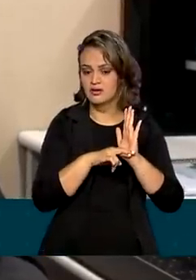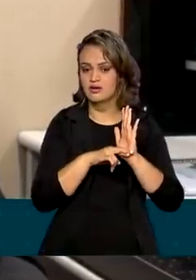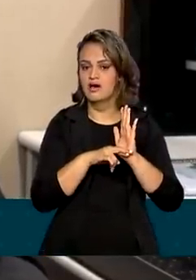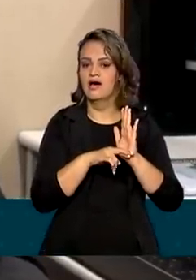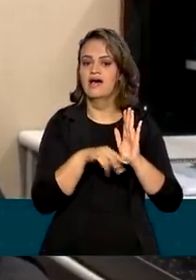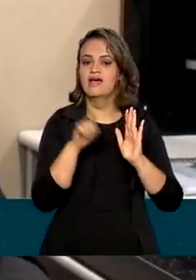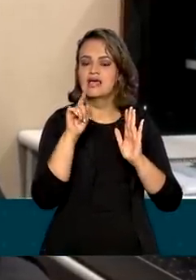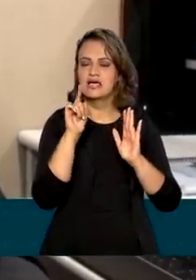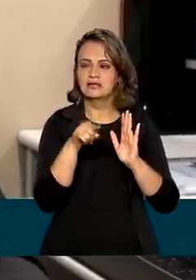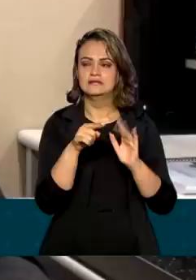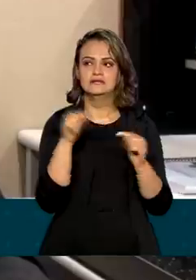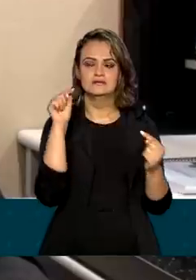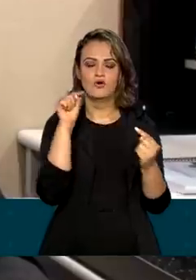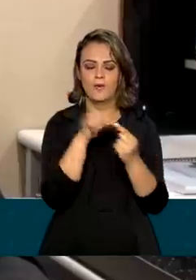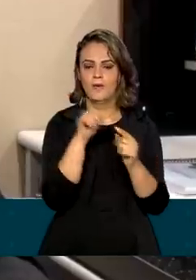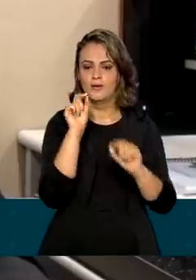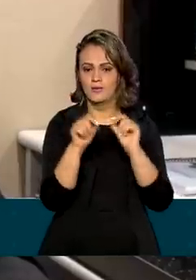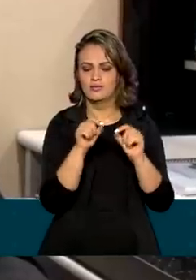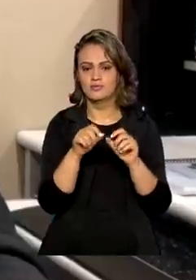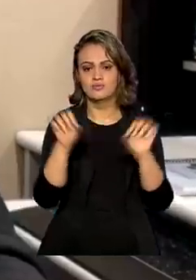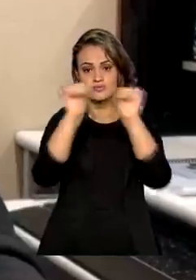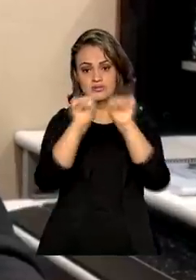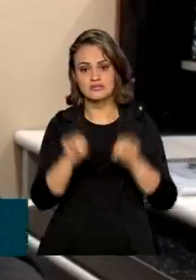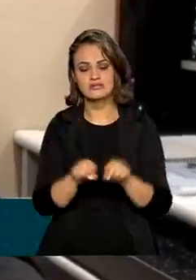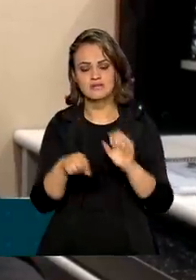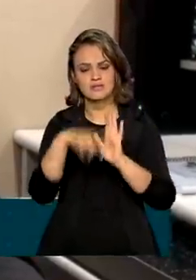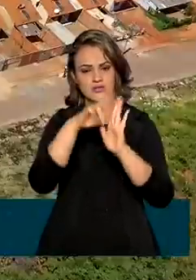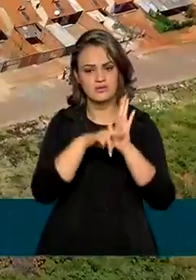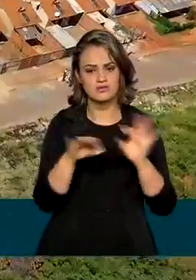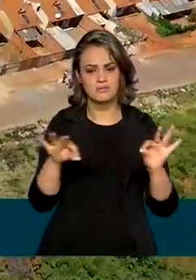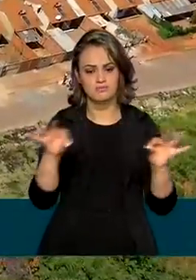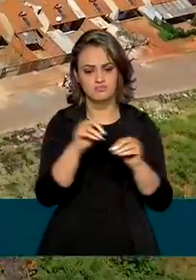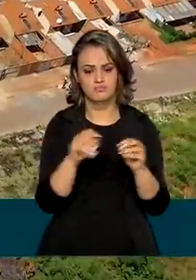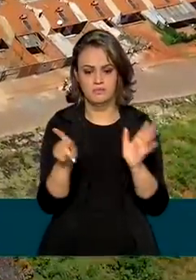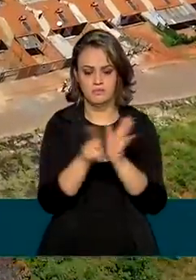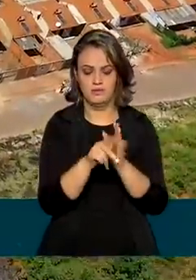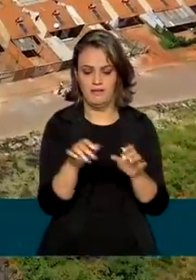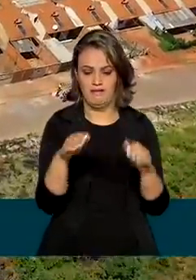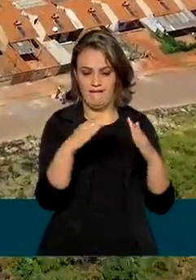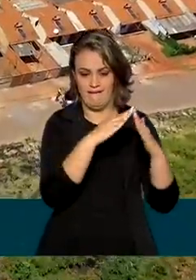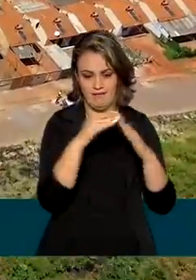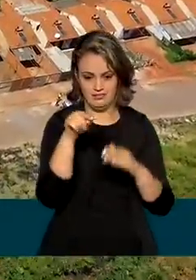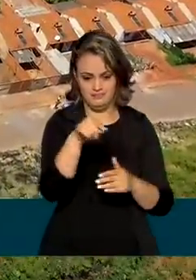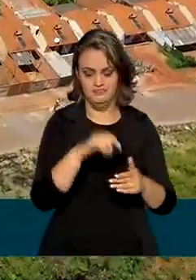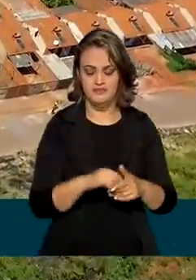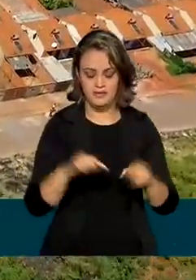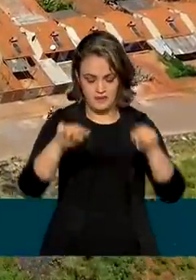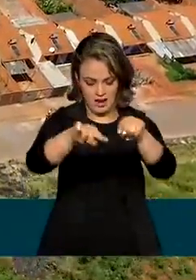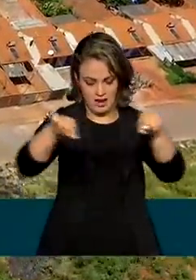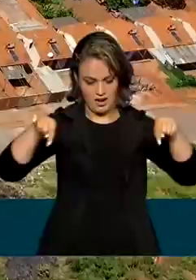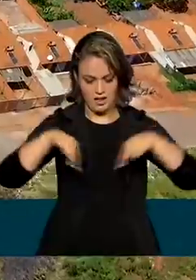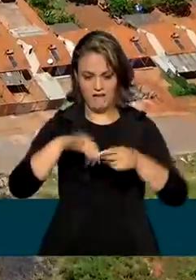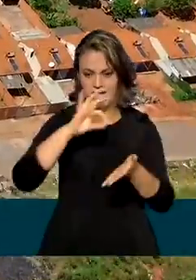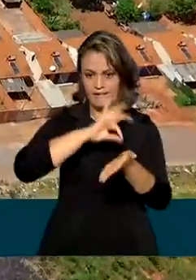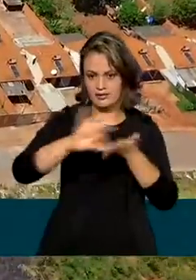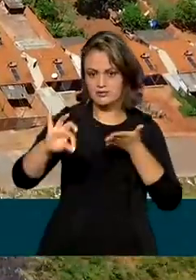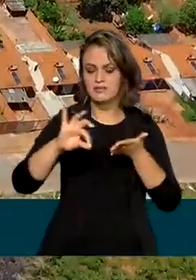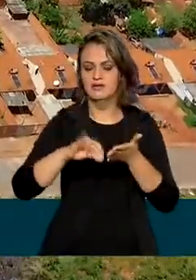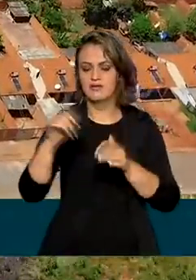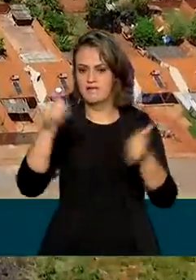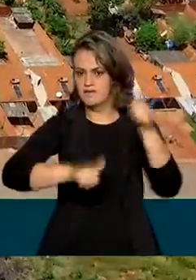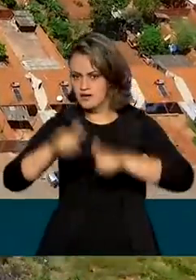assentado no sistema integrado de regularização fundiária. Para a execução das ações de demarcação, cadastramento,